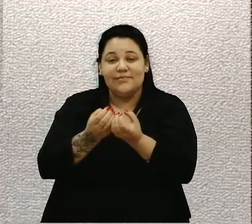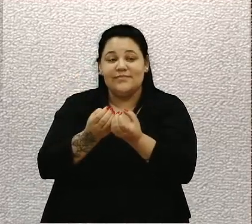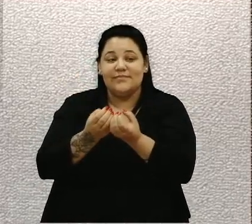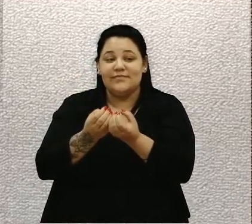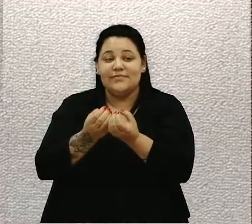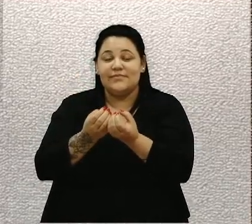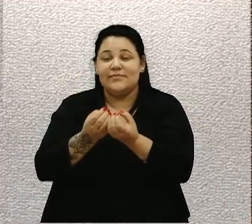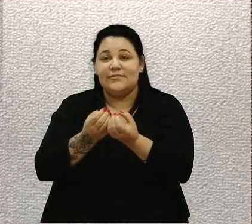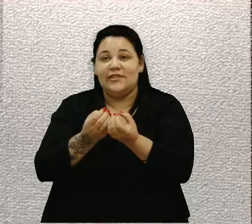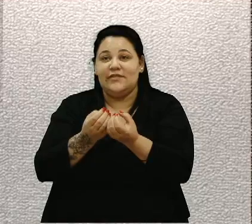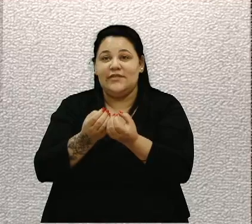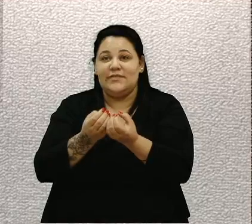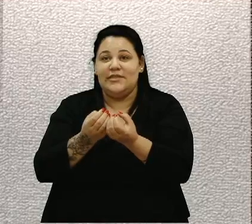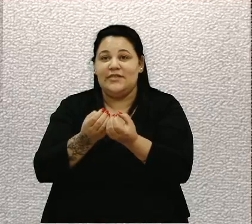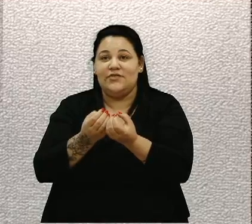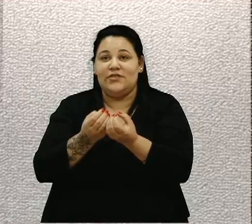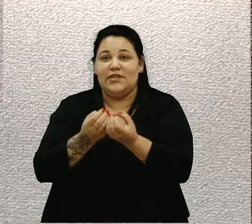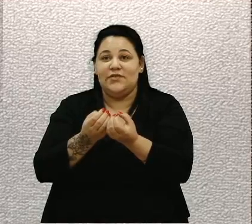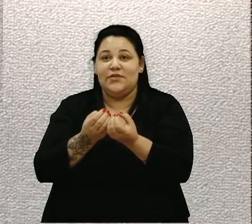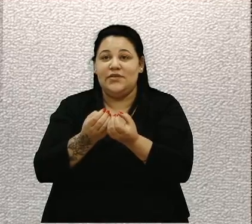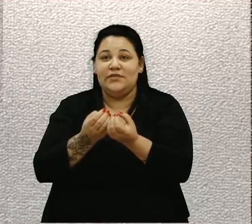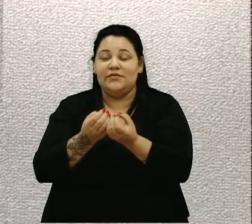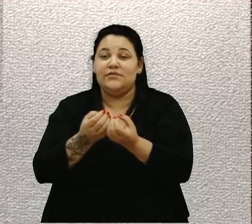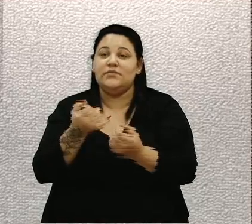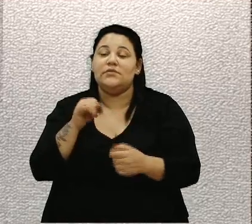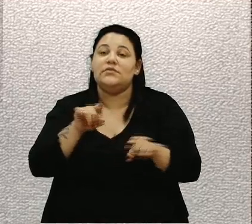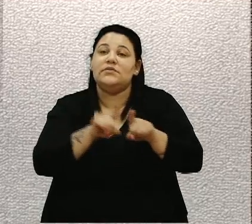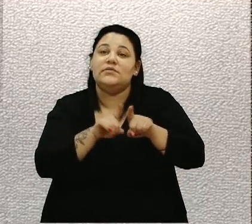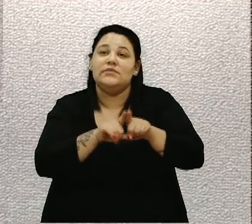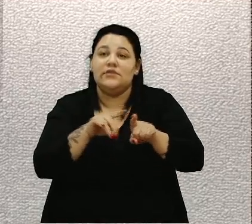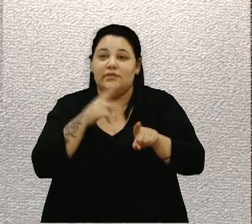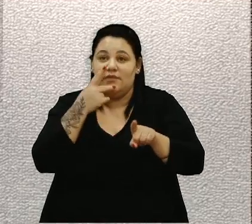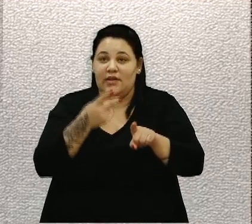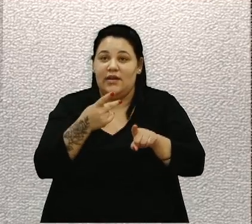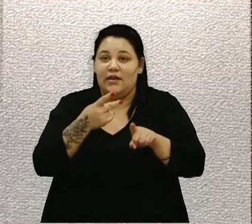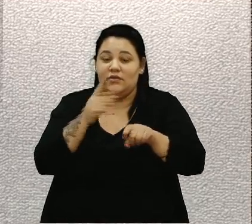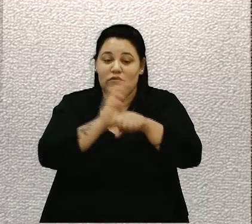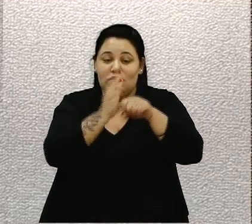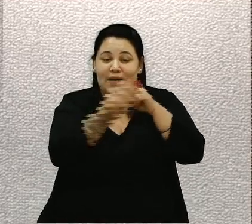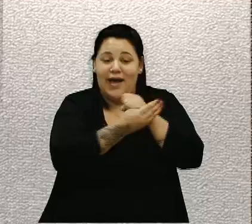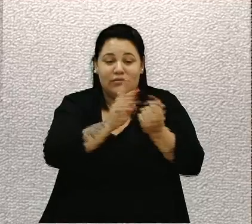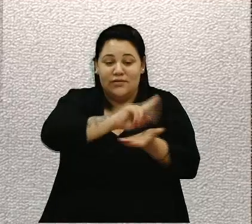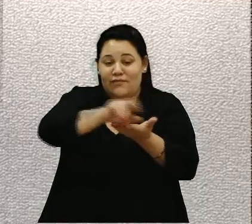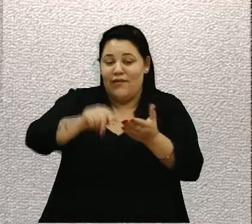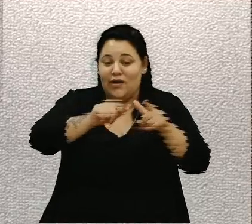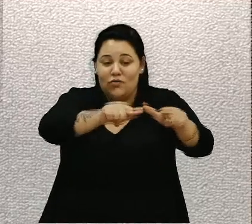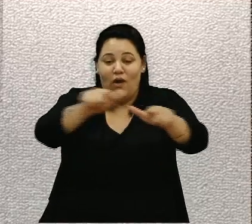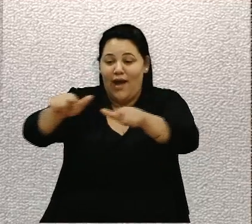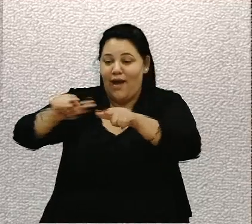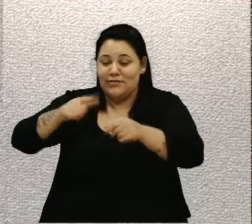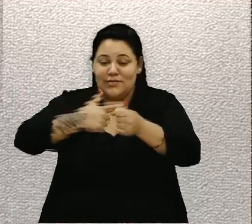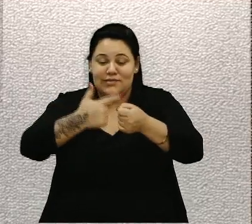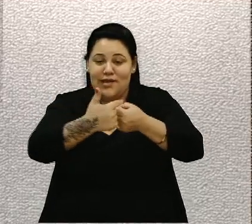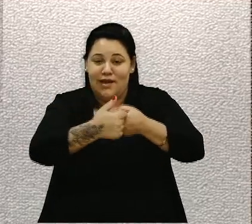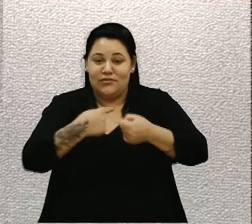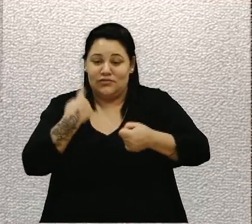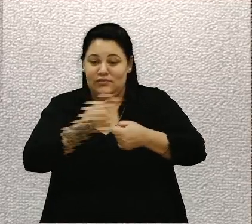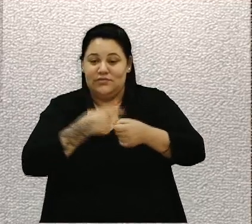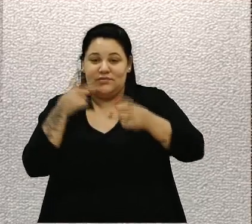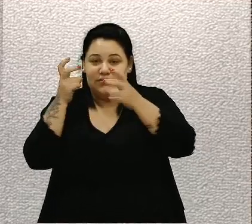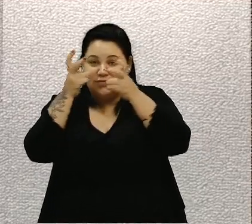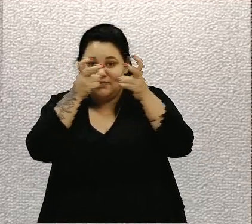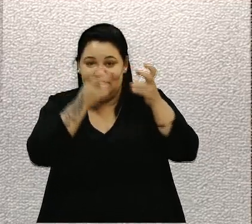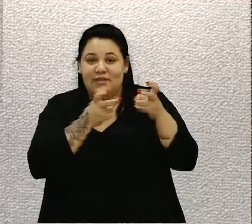Mas a gente tem girado pela cidade, ido nos bairros, nos mais diversos pontos da cidade, e a gente percebe a turma